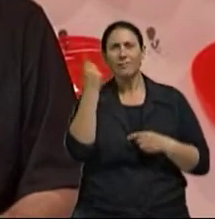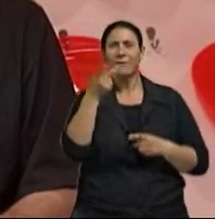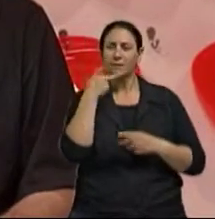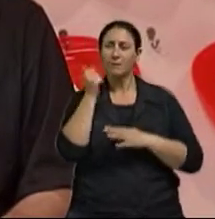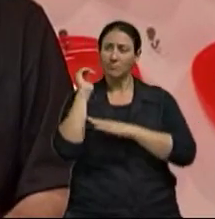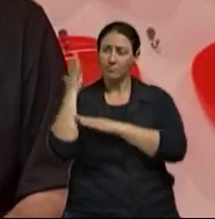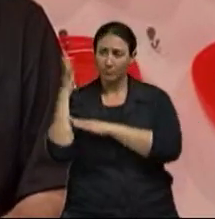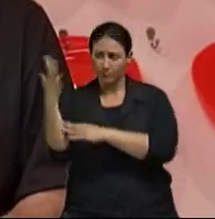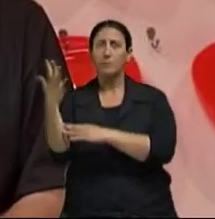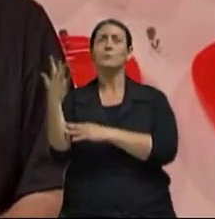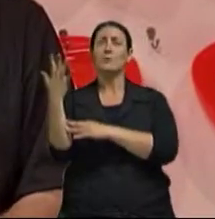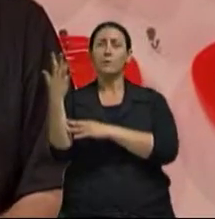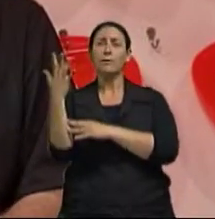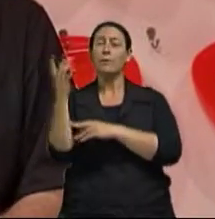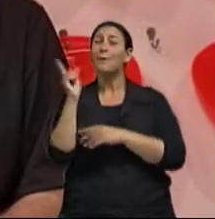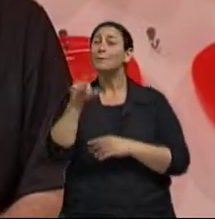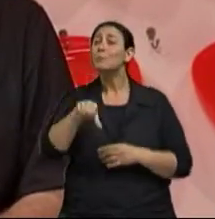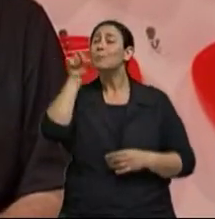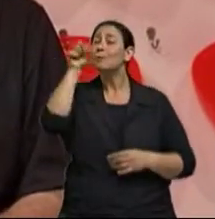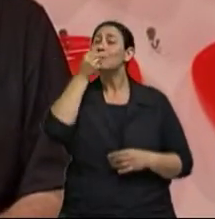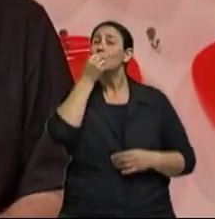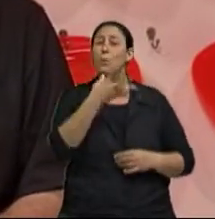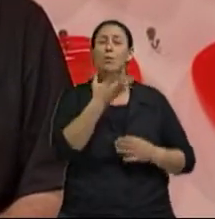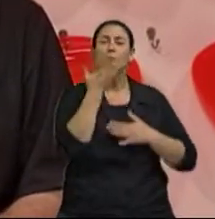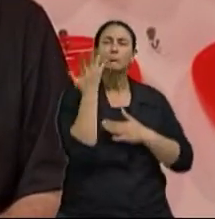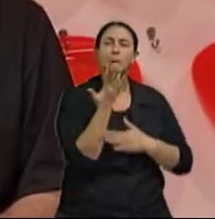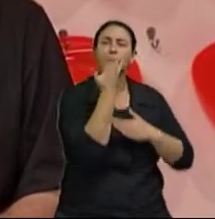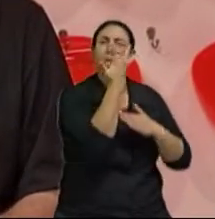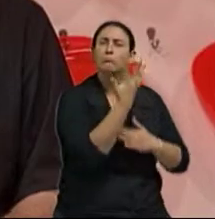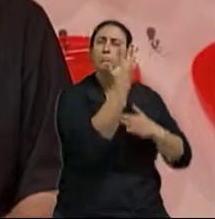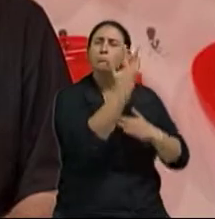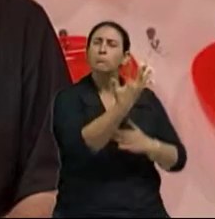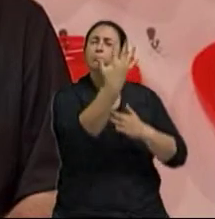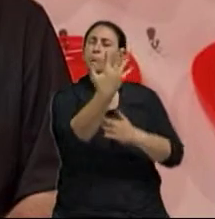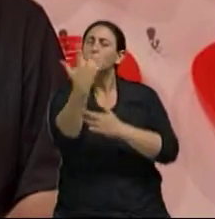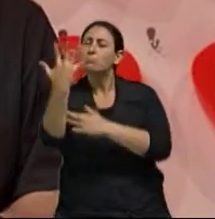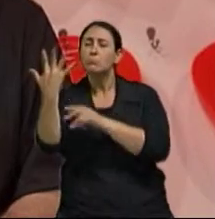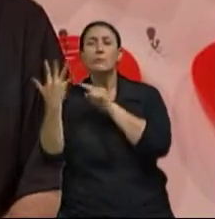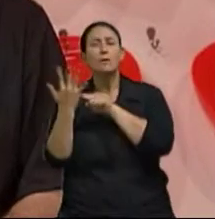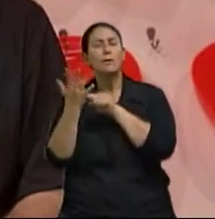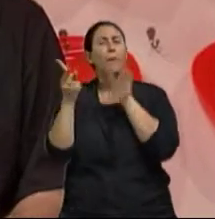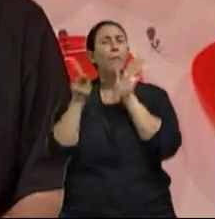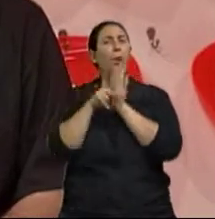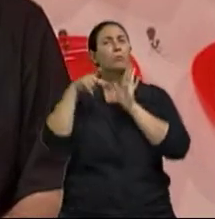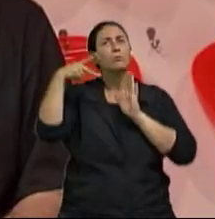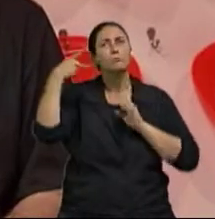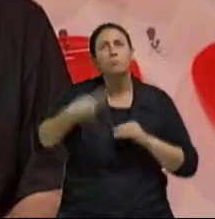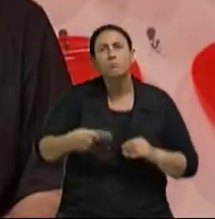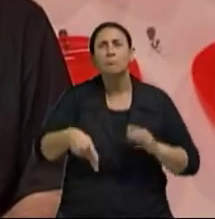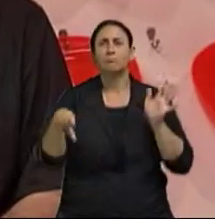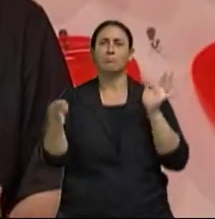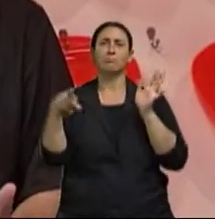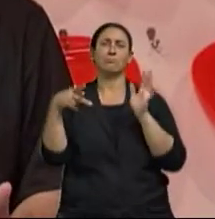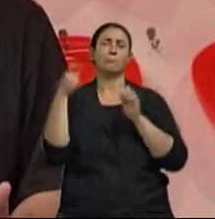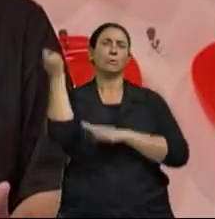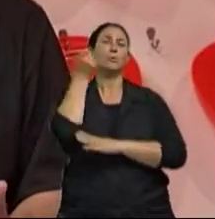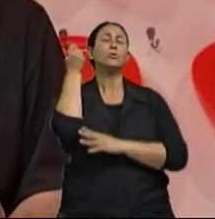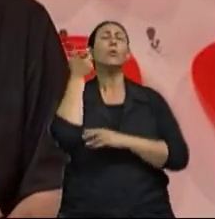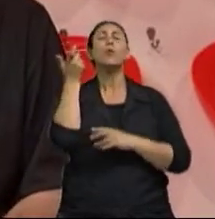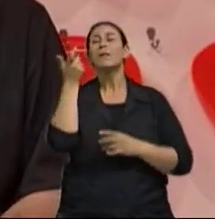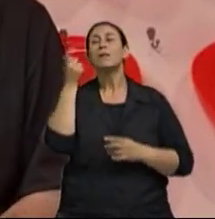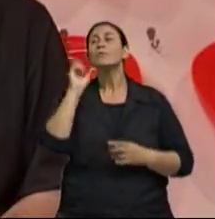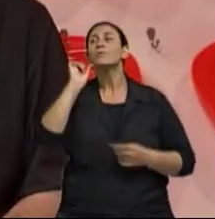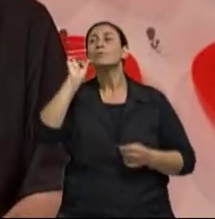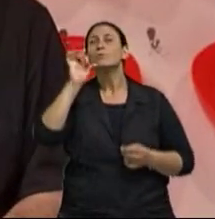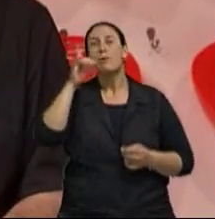reflorestamento, preferencialmente, né? Com árvores nativas, para que... Não só a questão da árvore em si